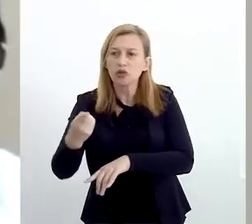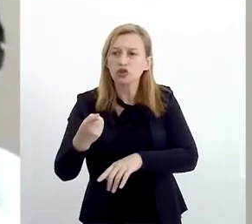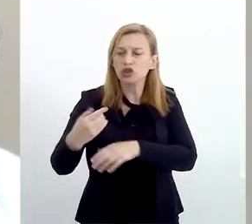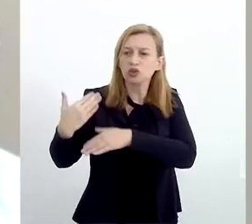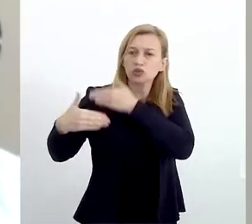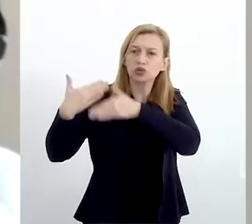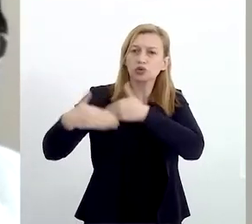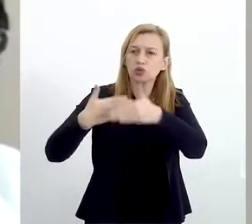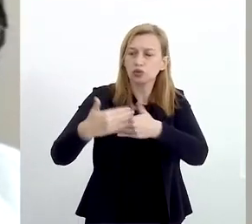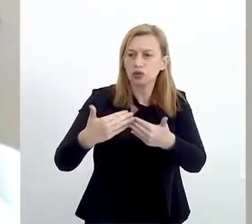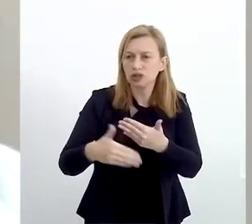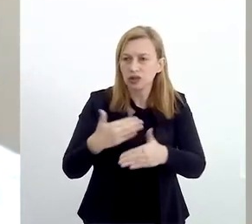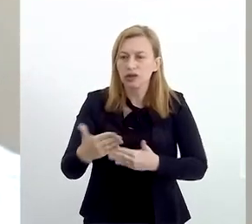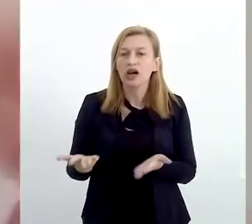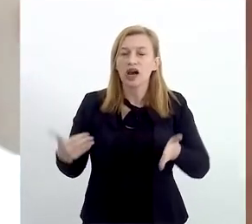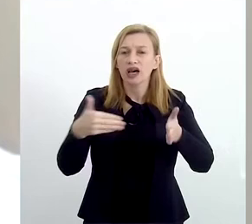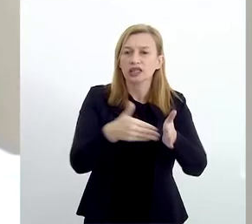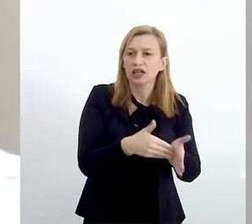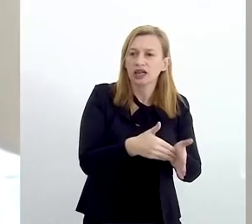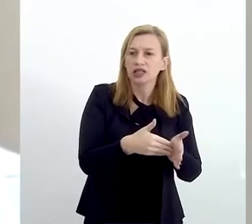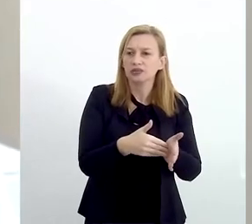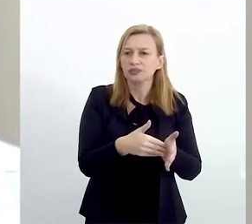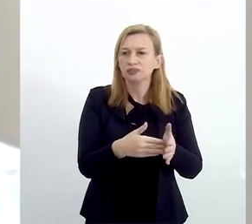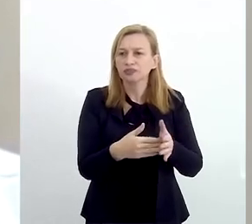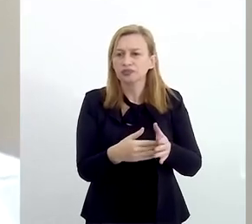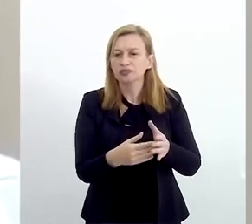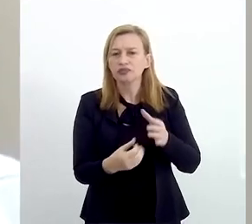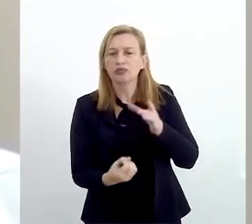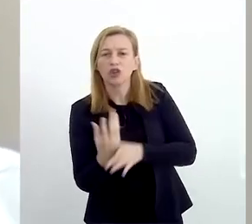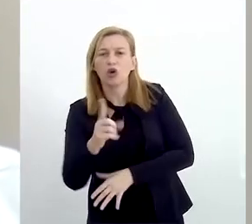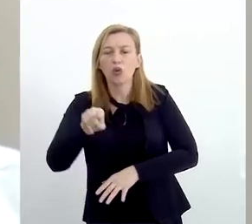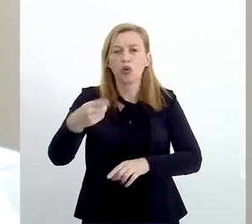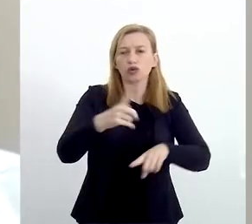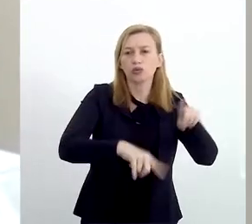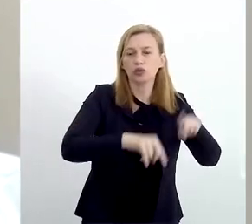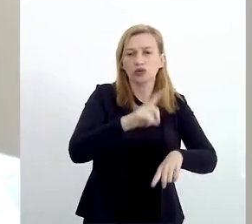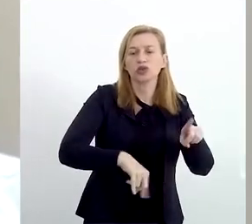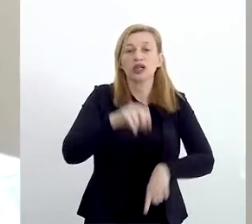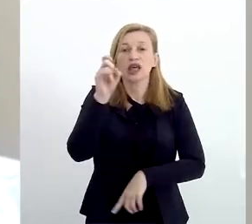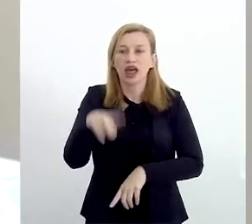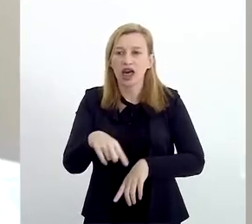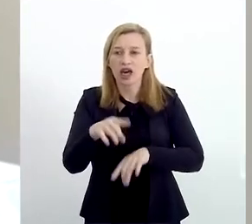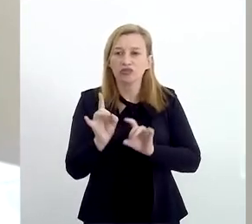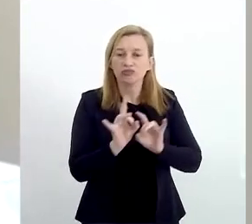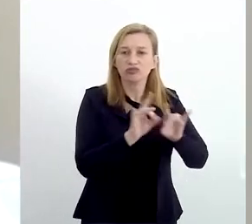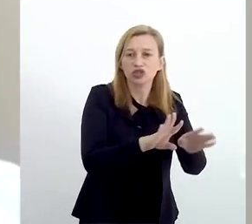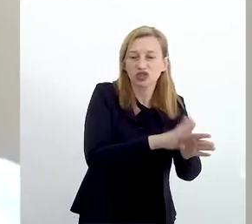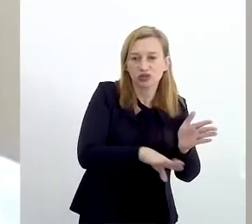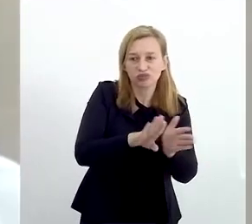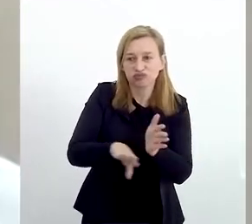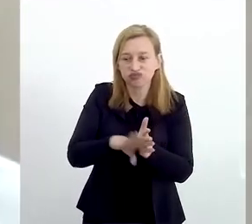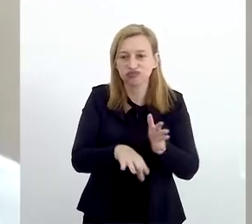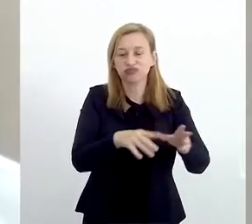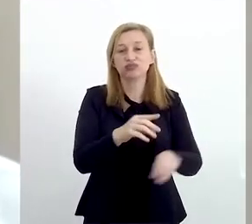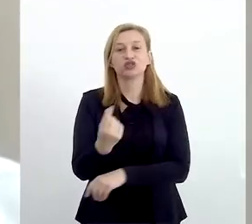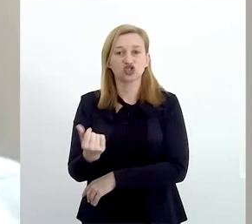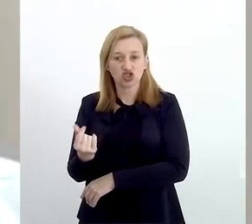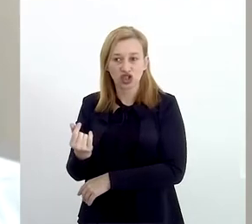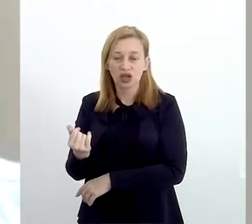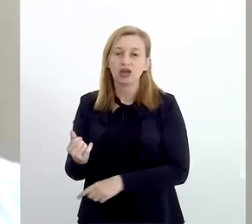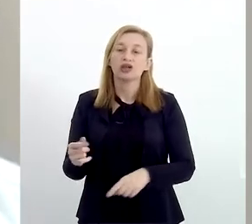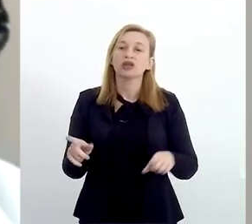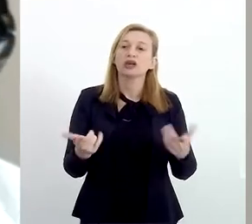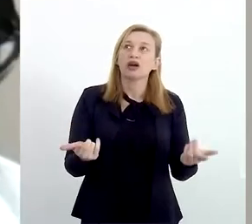tem todo esse processamento até se tornar um outro produto. Então, é um desperdício de dinheiro, é